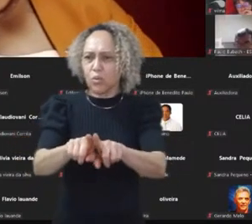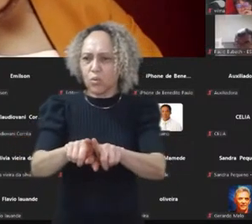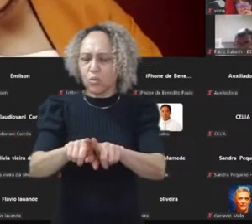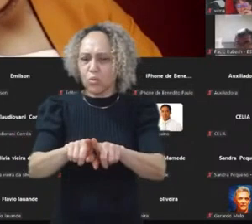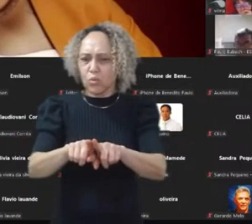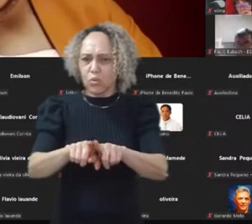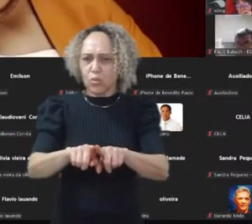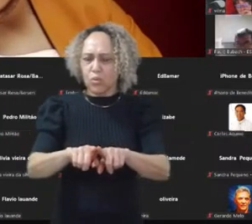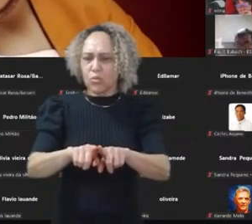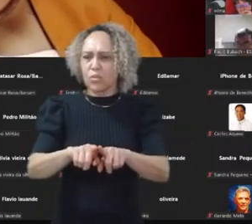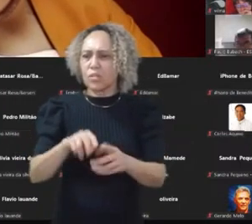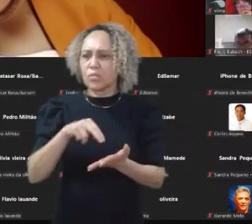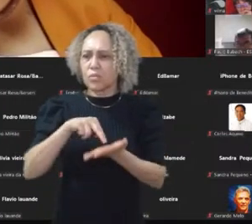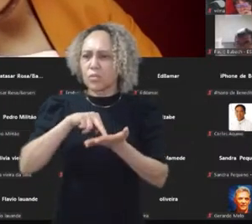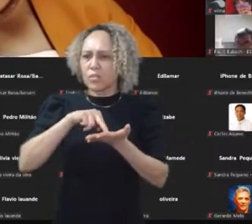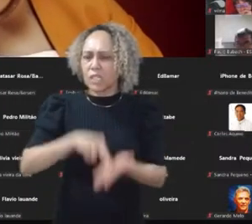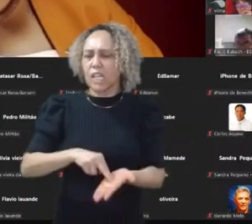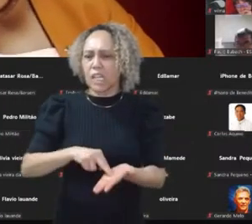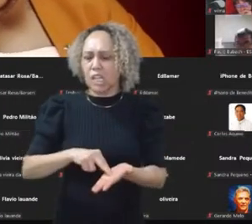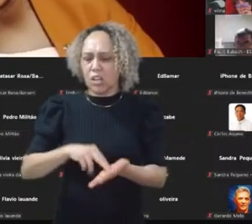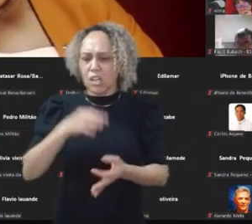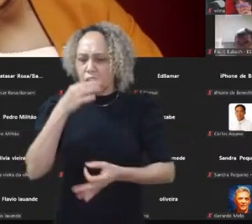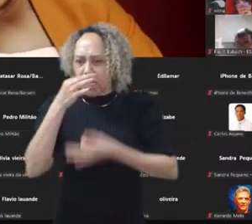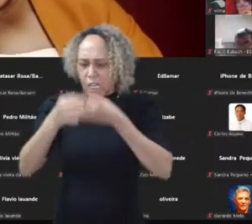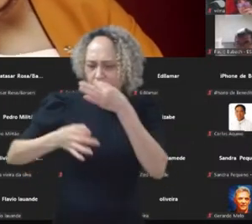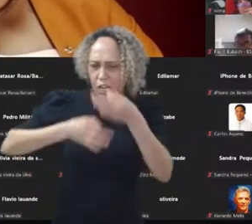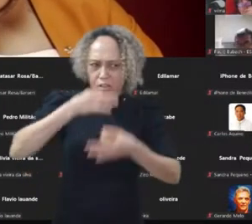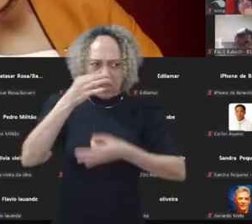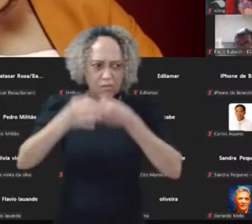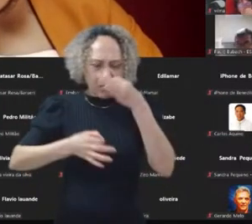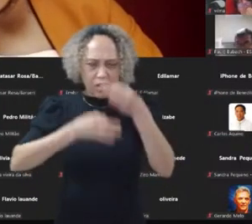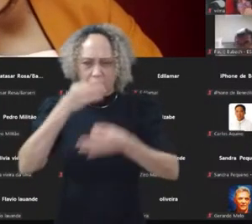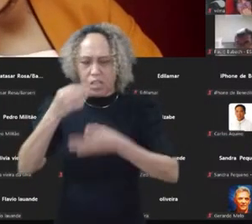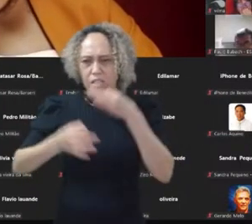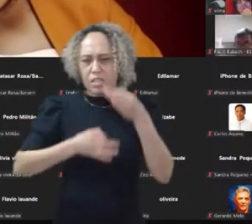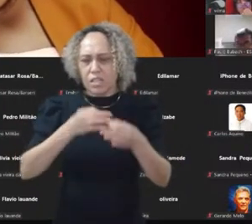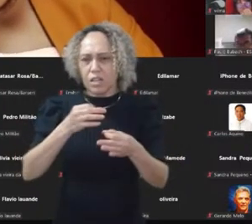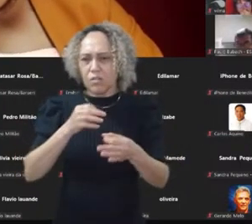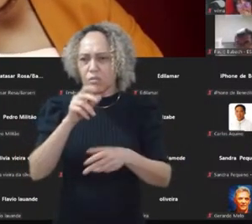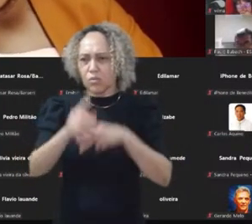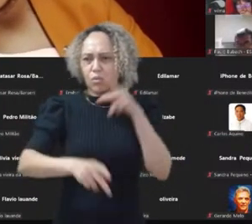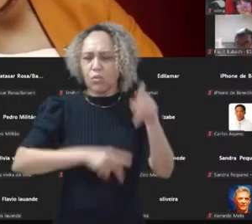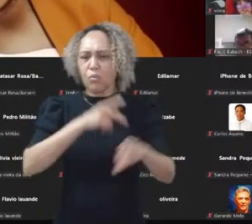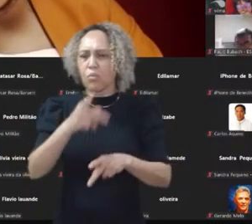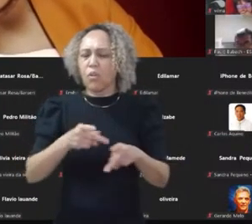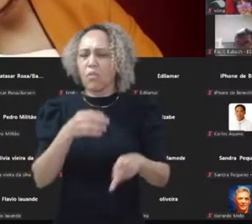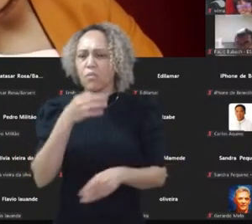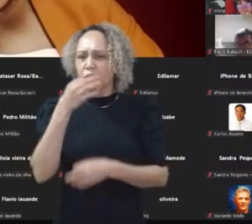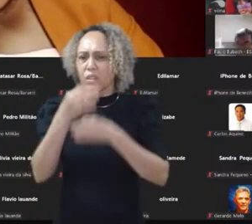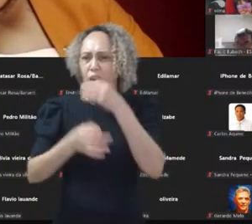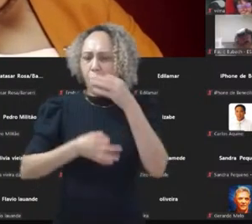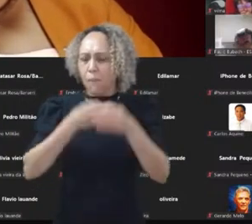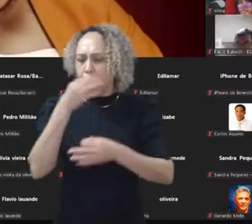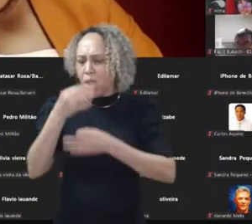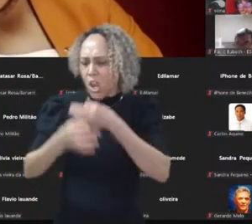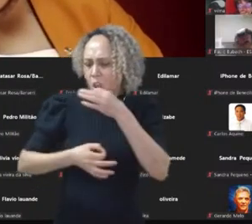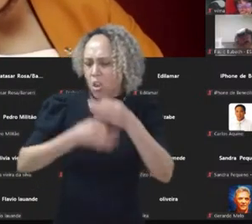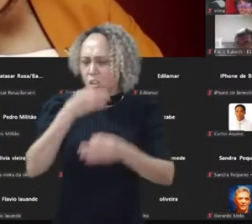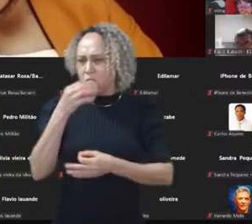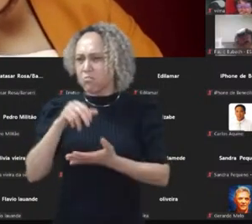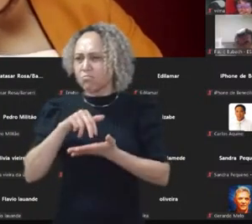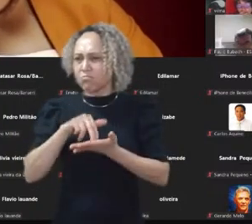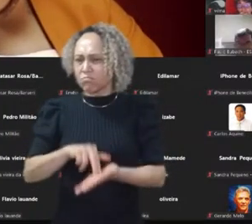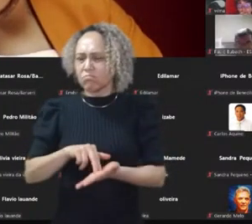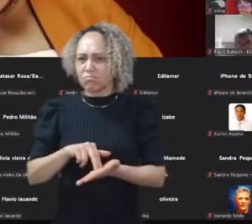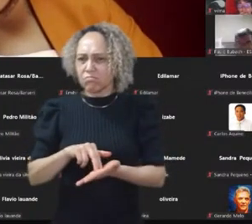calcificação da opinião pública. Esse conceito de calcificação é trabalhado no livro O Poder do